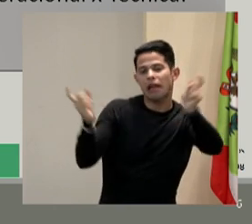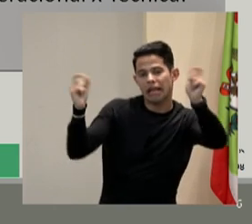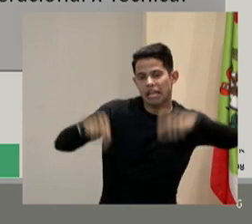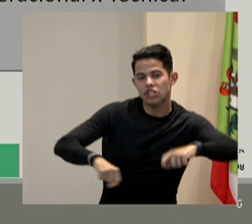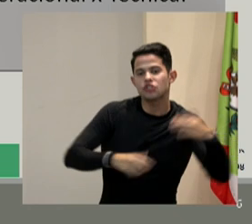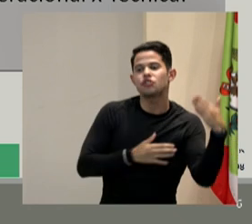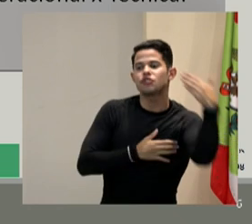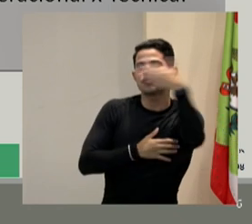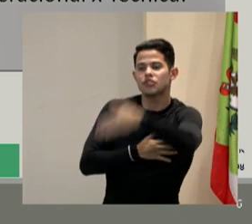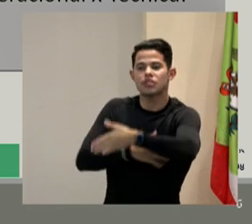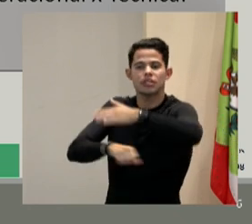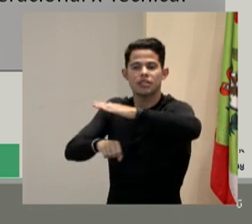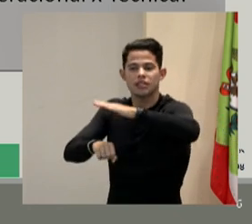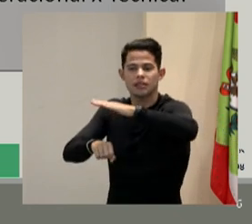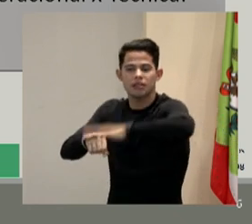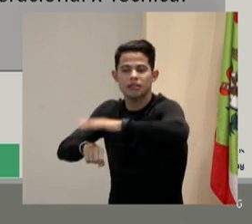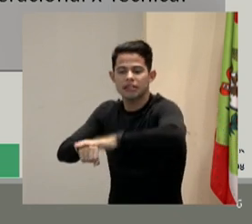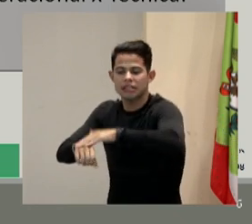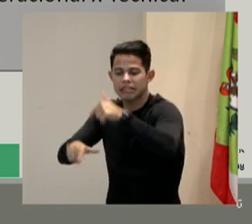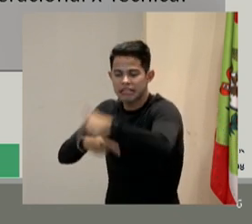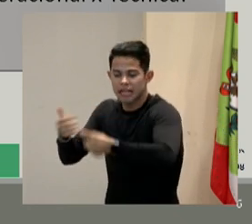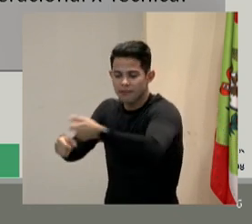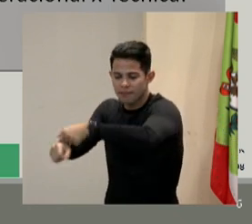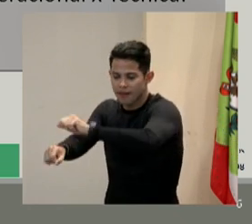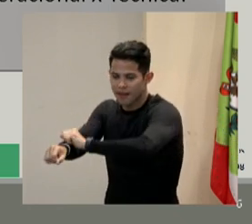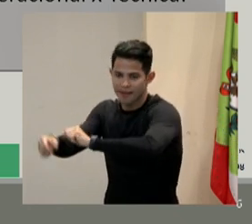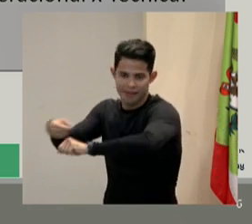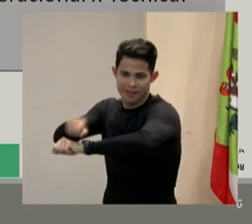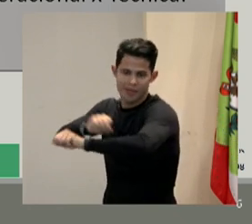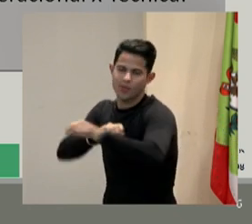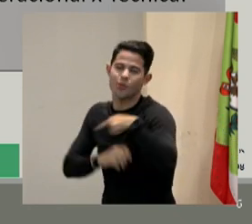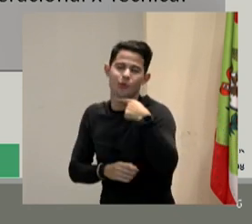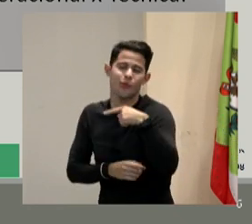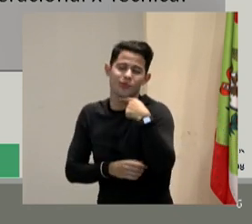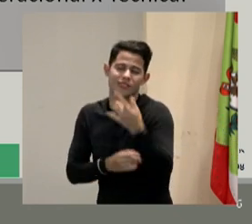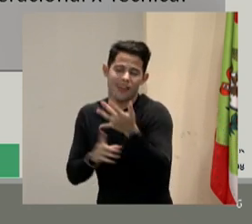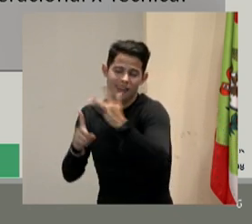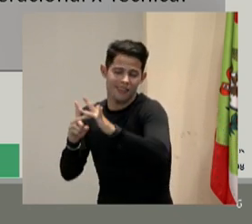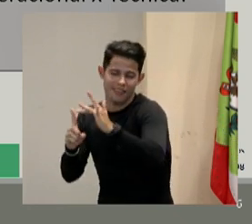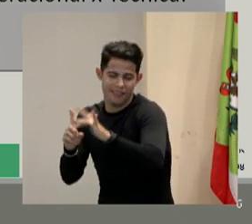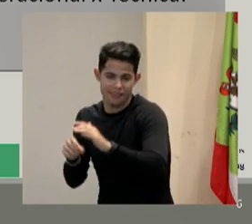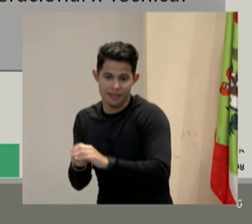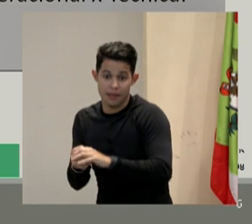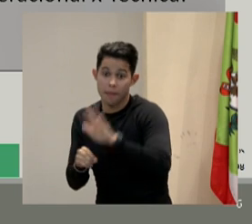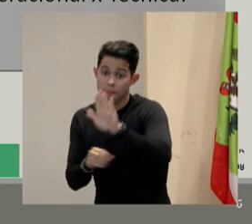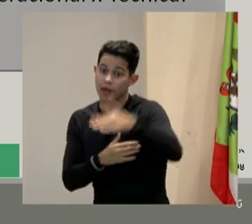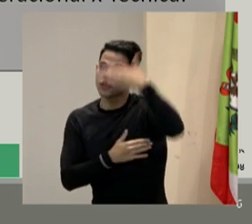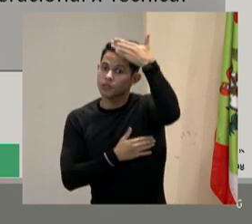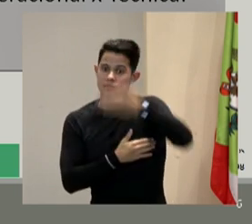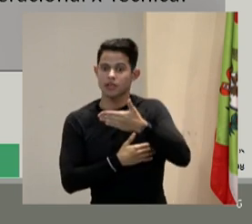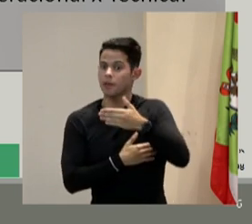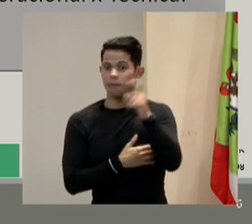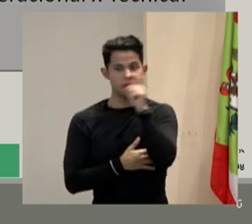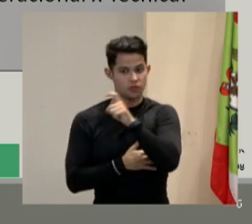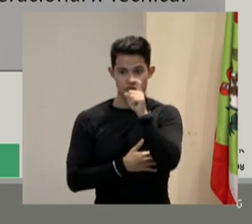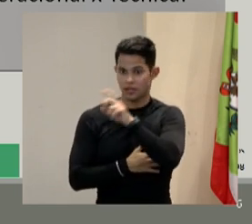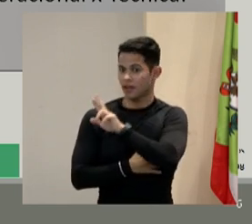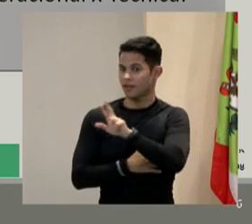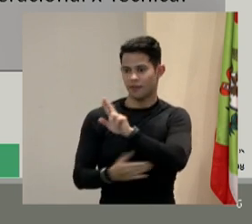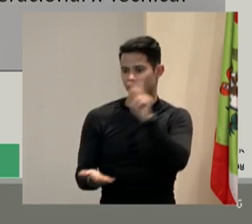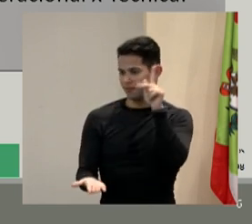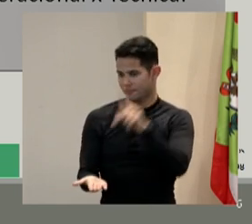na parte operacional. E a gente provou que não é isso. só que a parte também que precisaria